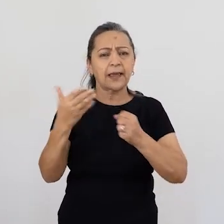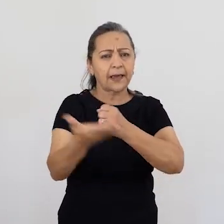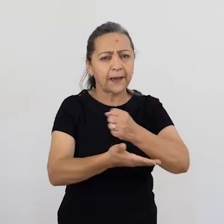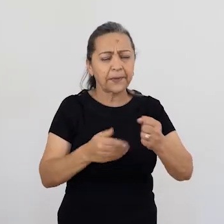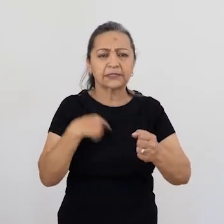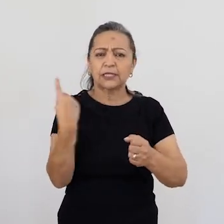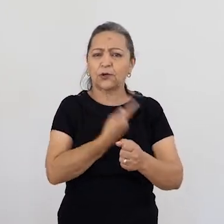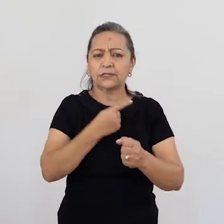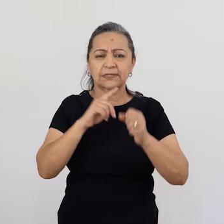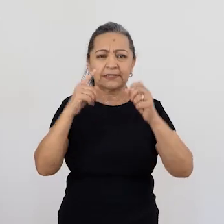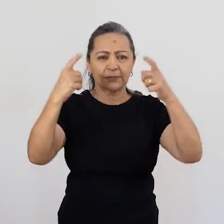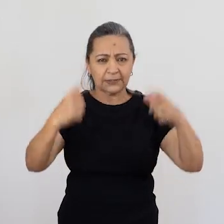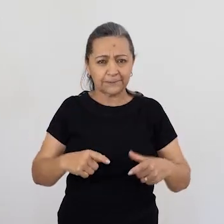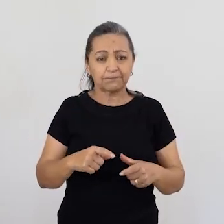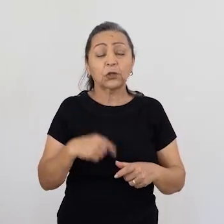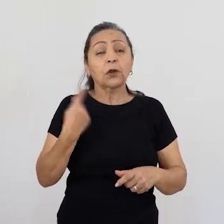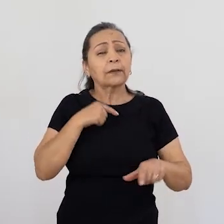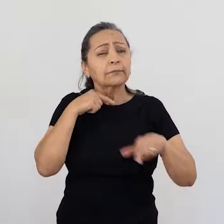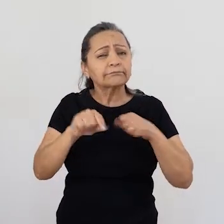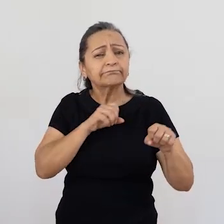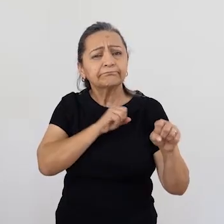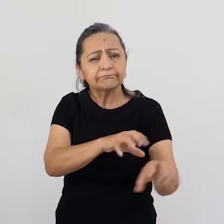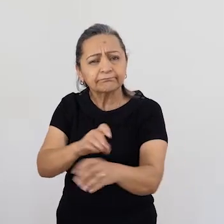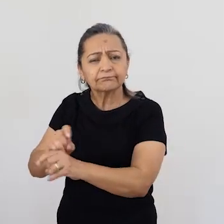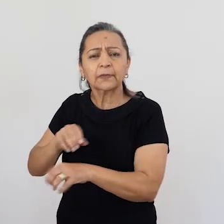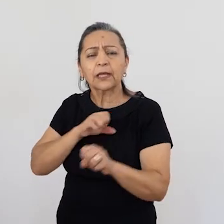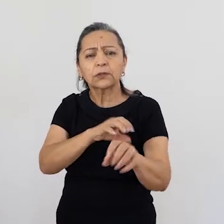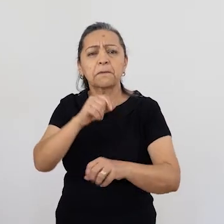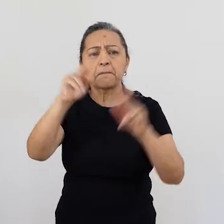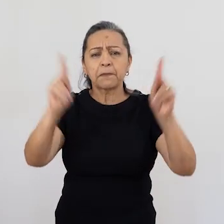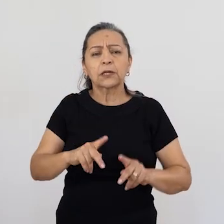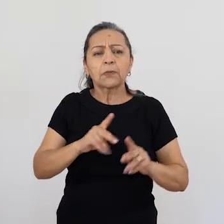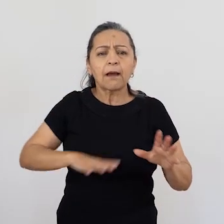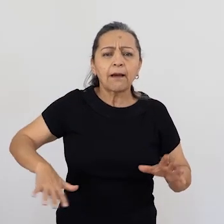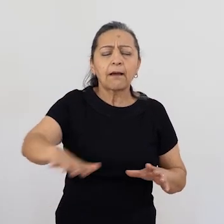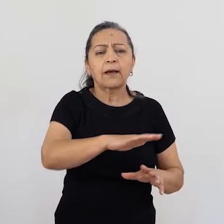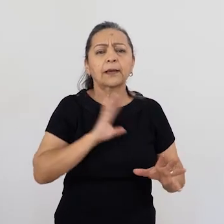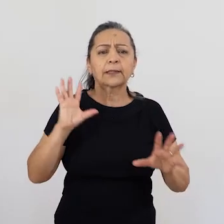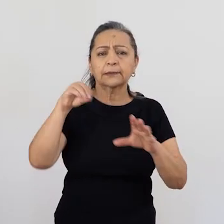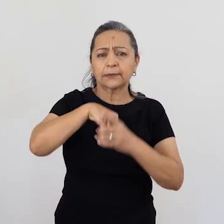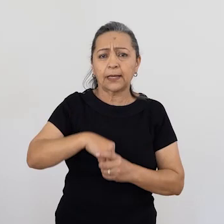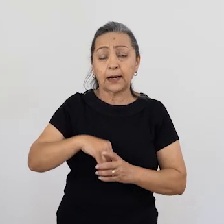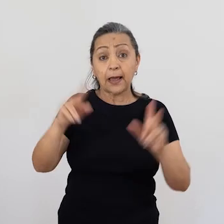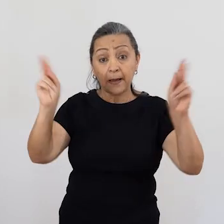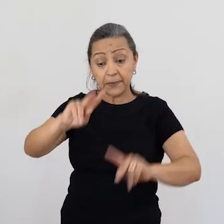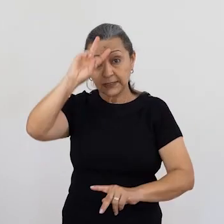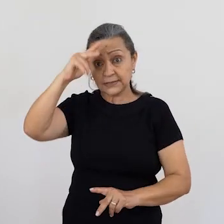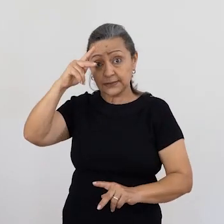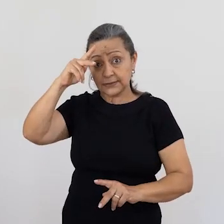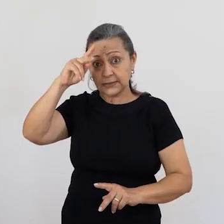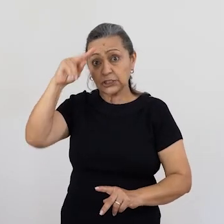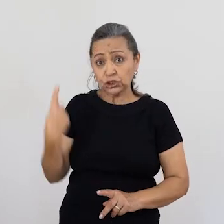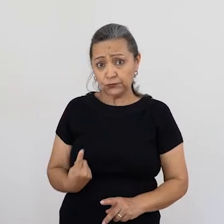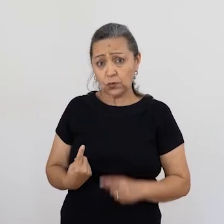E nós trabalhamos a educação para a paz justamente numa abrangência que integra a paz individual, quer dizer, é